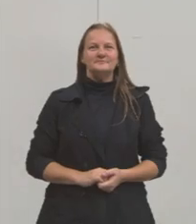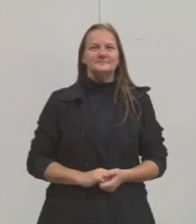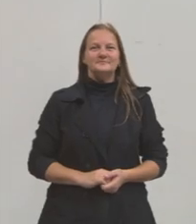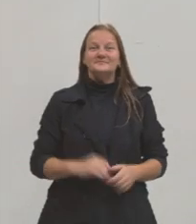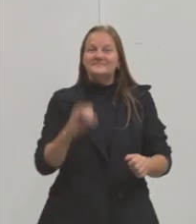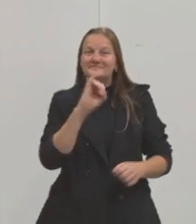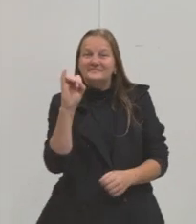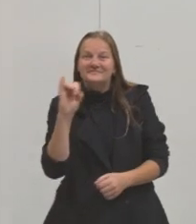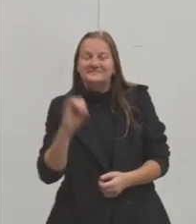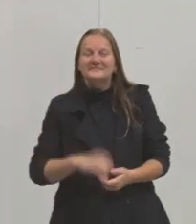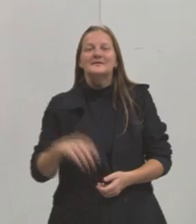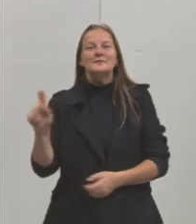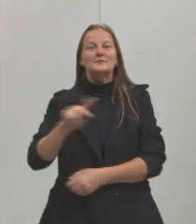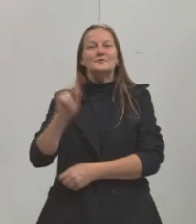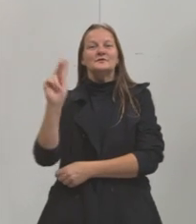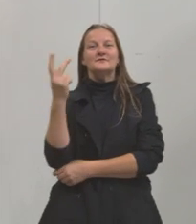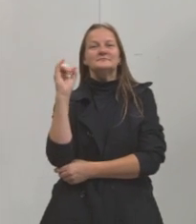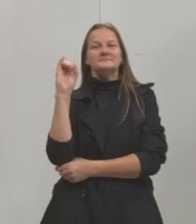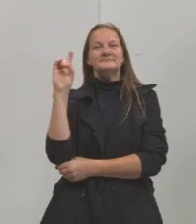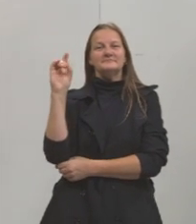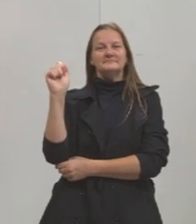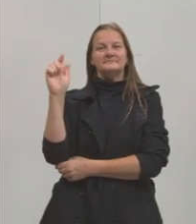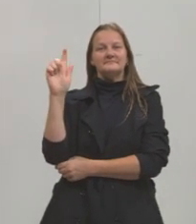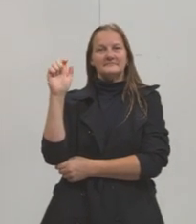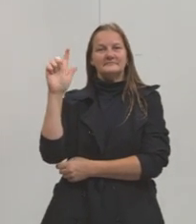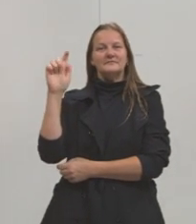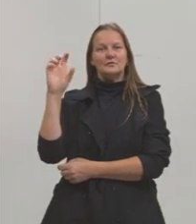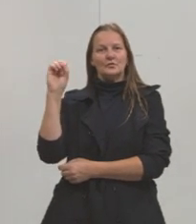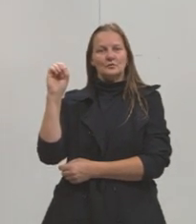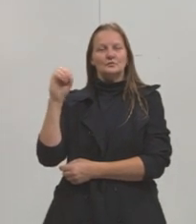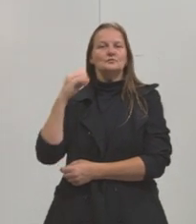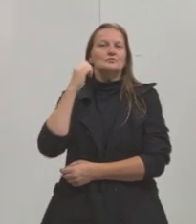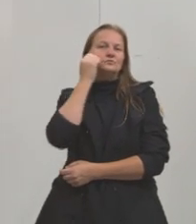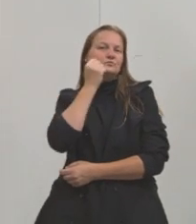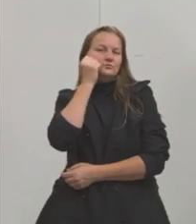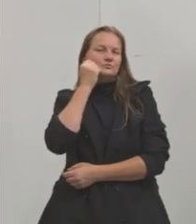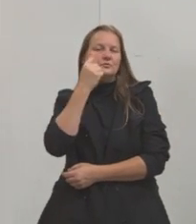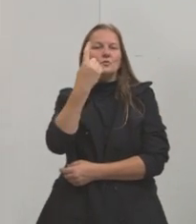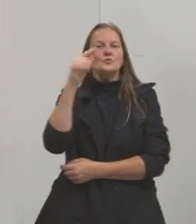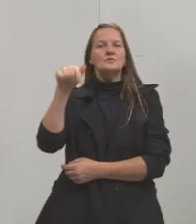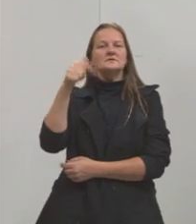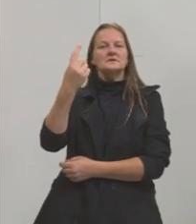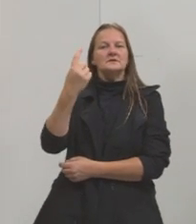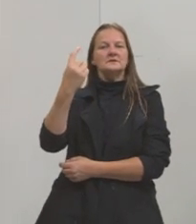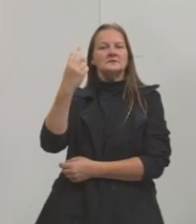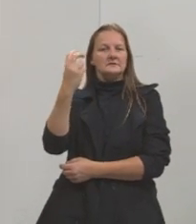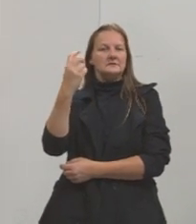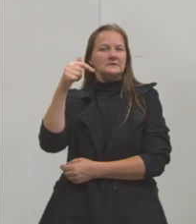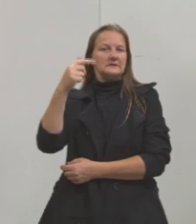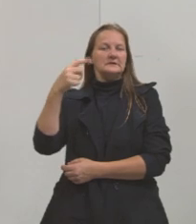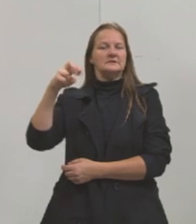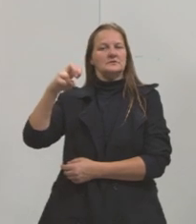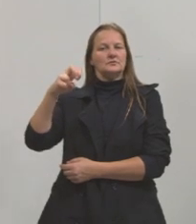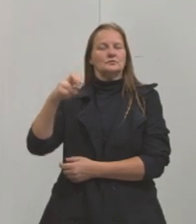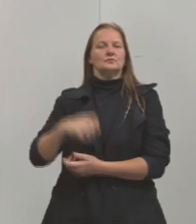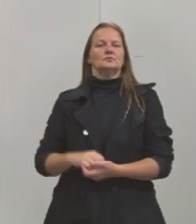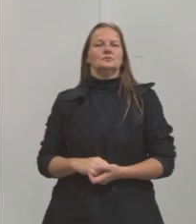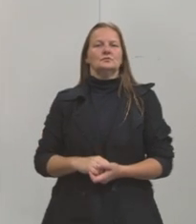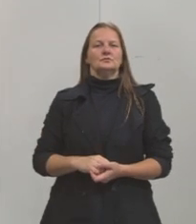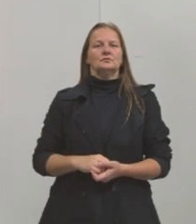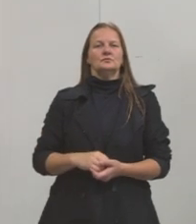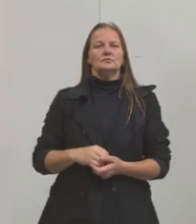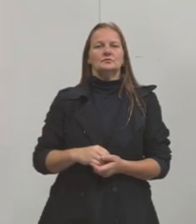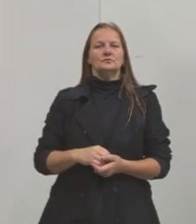Olá, eu sou o professor Hidalgo, sou negro, tenho 1,75m, uso barba, utilizo também